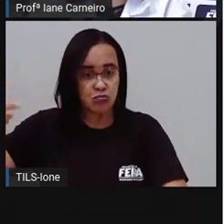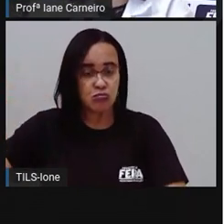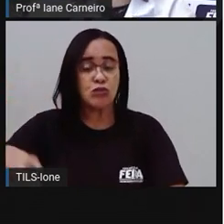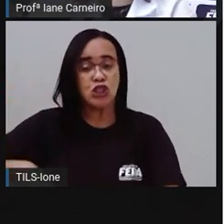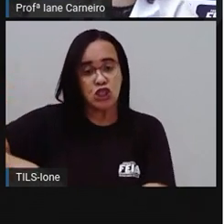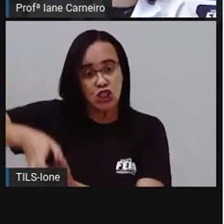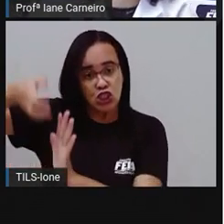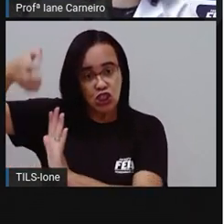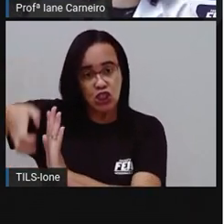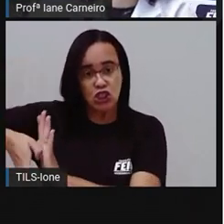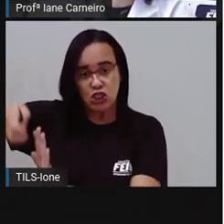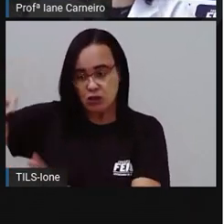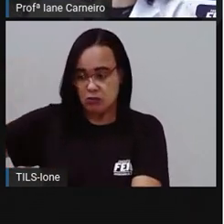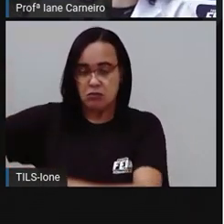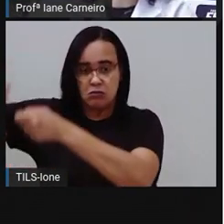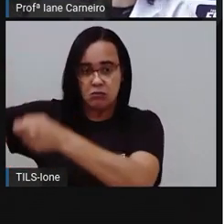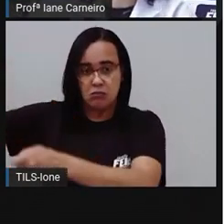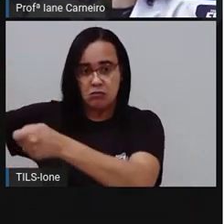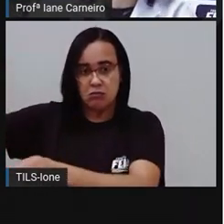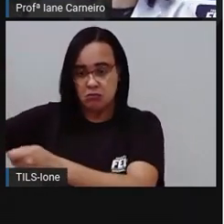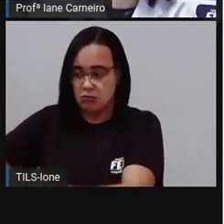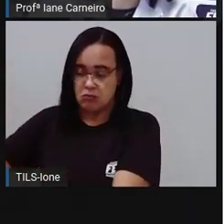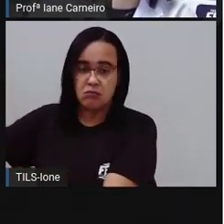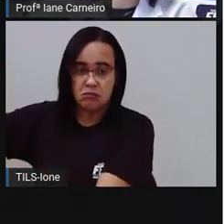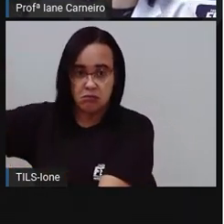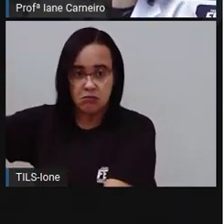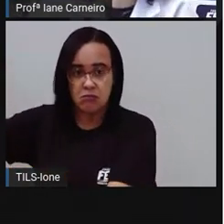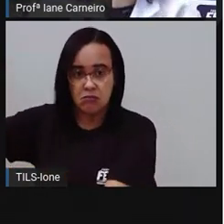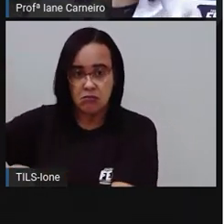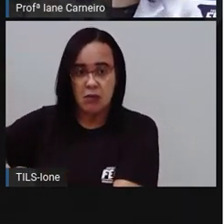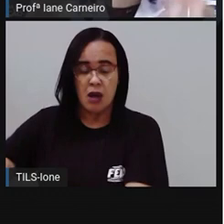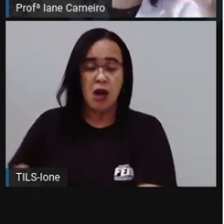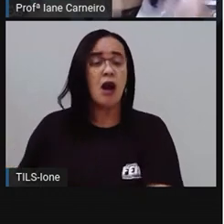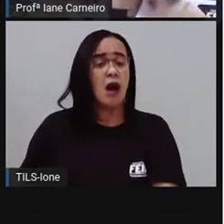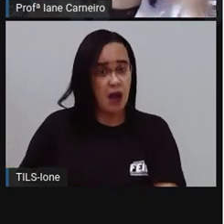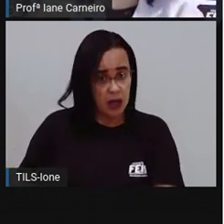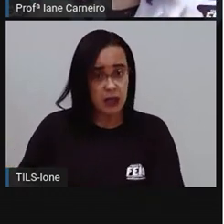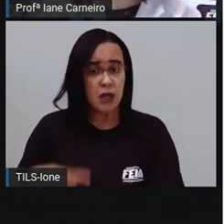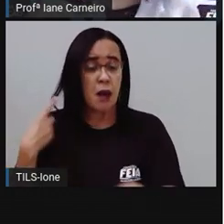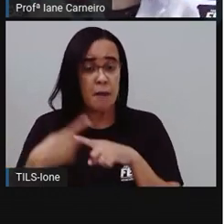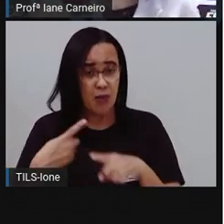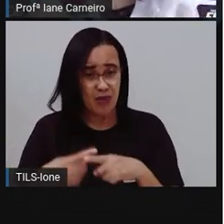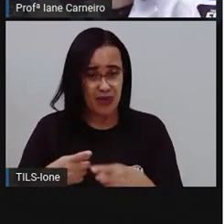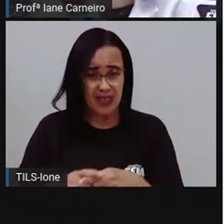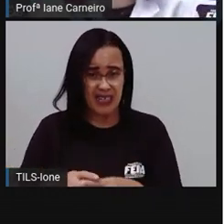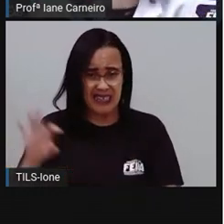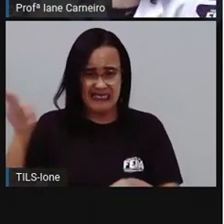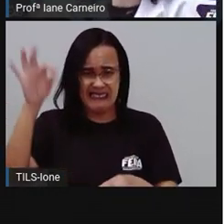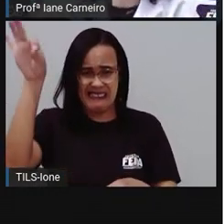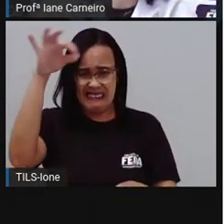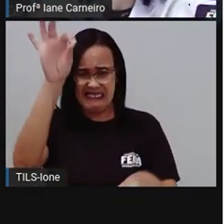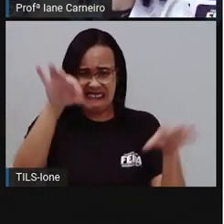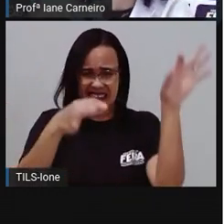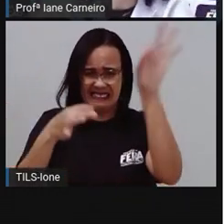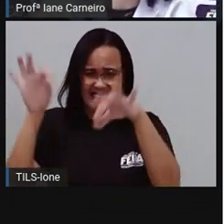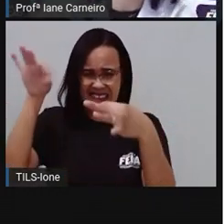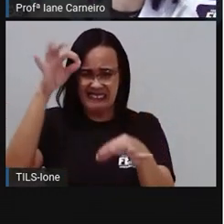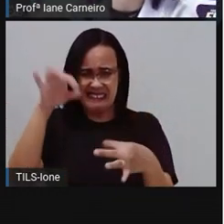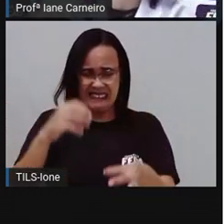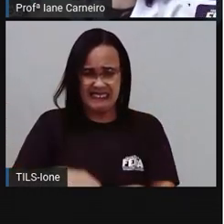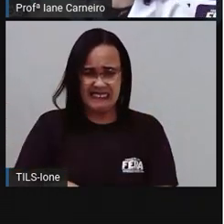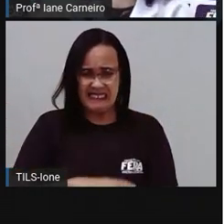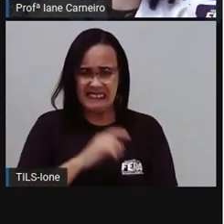ficar muitos dias lá, não. Porque senão os bichinhos começam a se multiplicar lá dentro do lixo, né? E atrai rato,